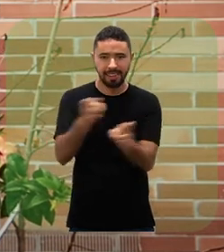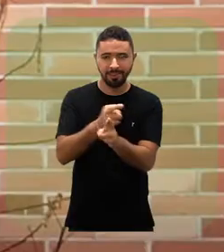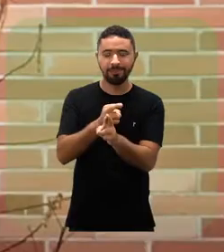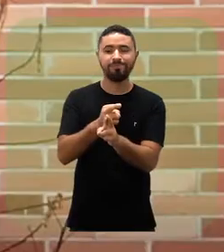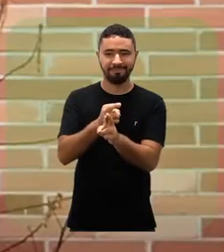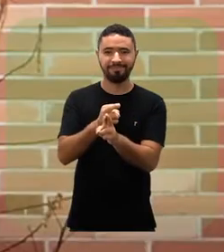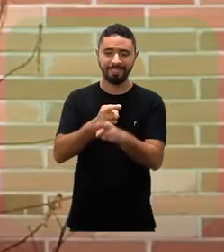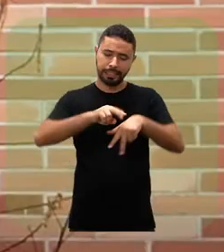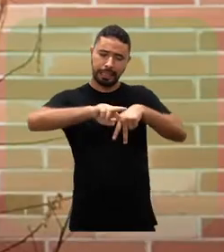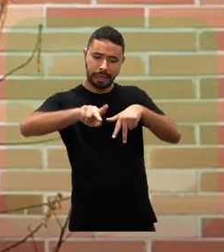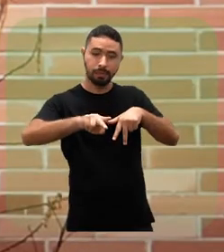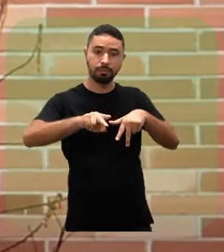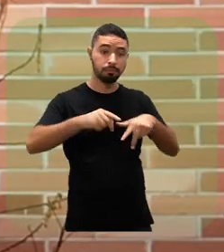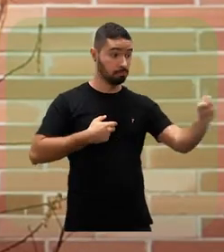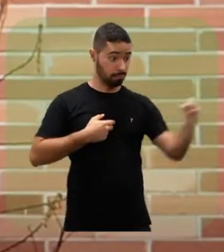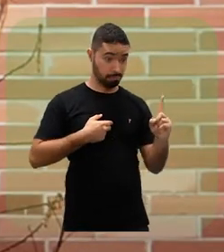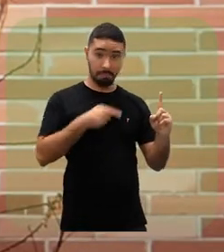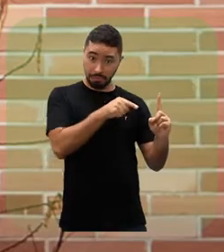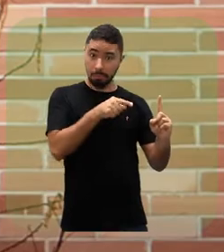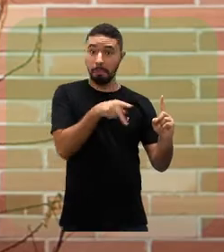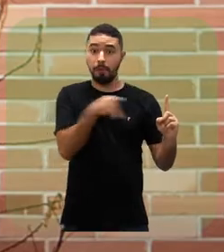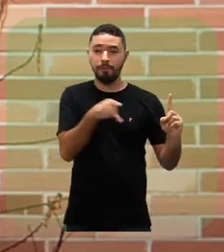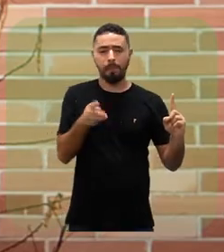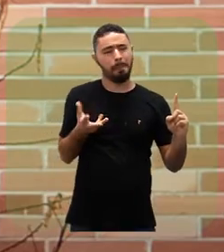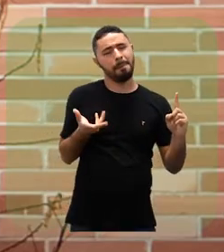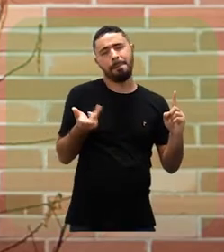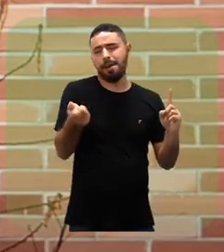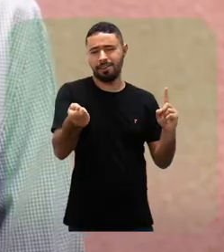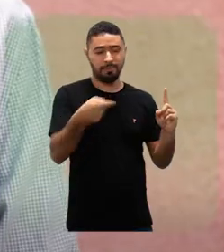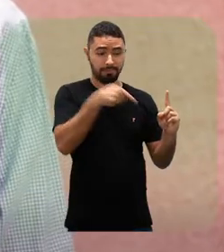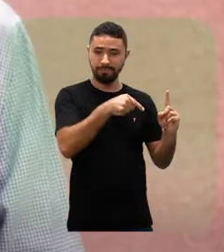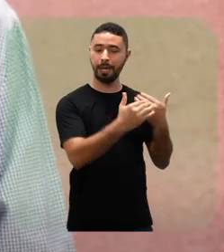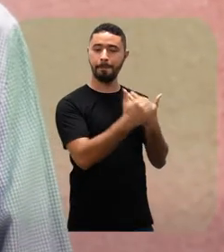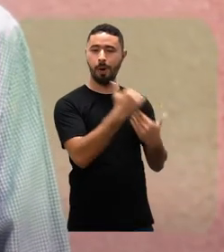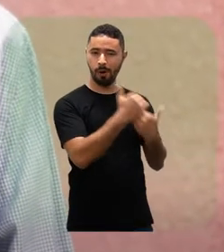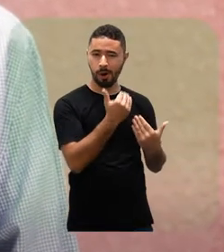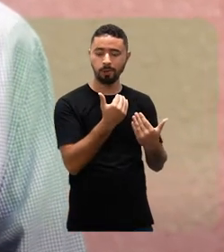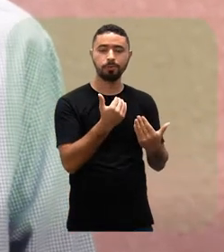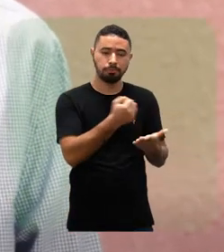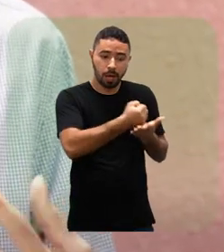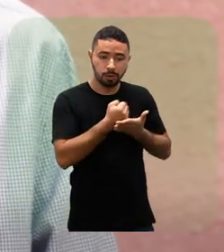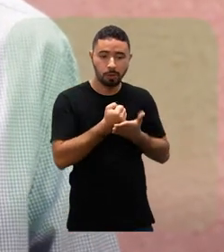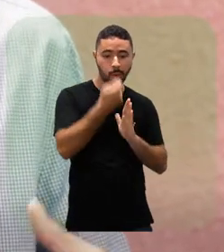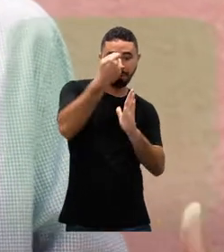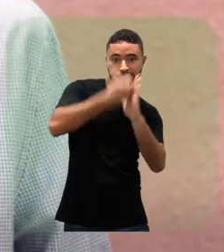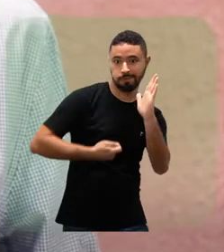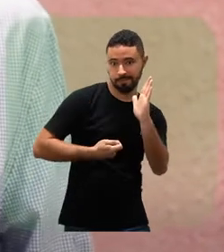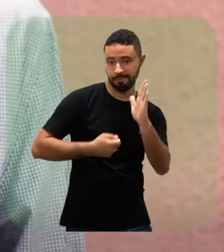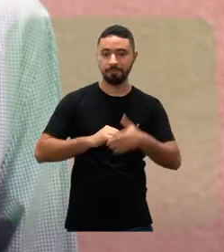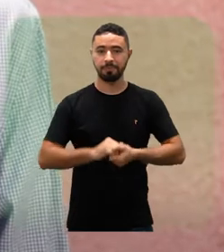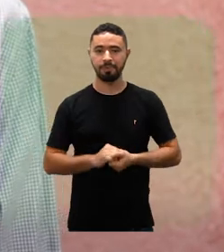gênero. E surgiu outra pessoa maravilhosa, foi a professora Norma, que foi quem me orientou, que me deu todo o suporte para que a redação